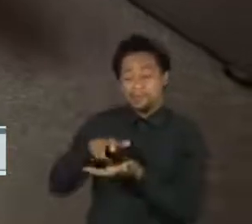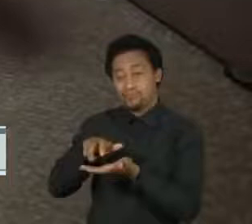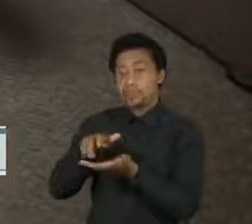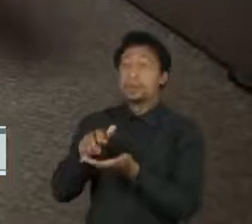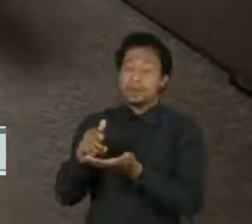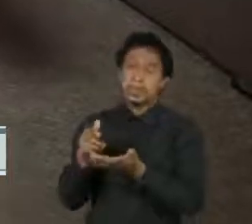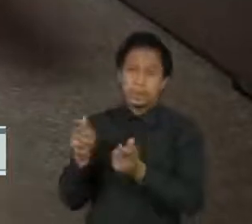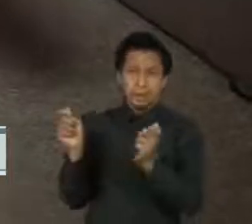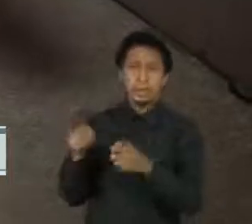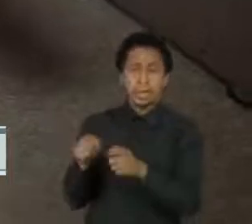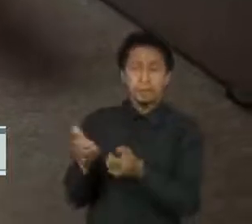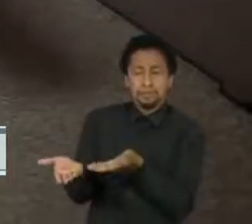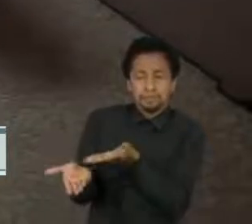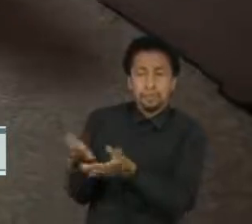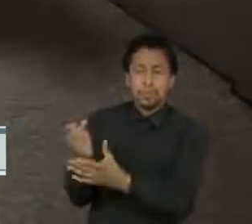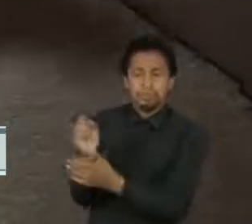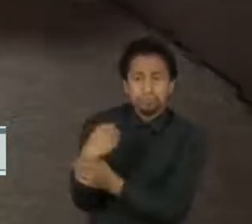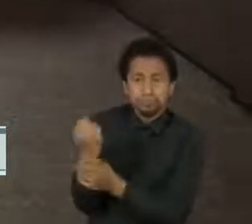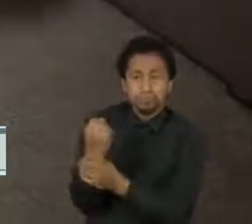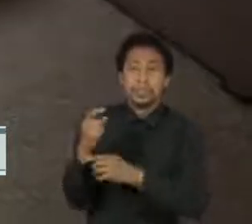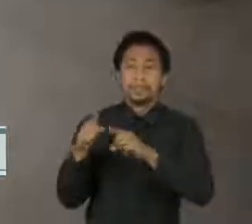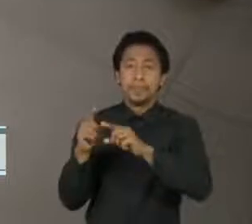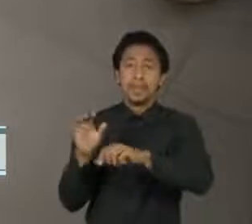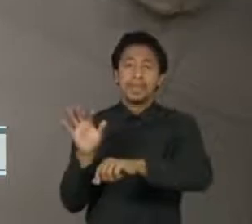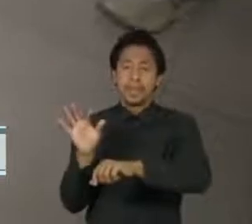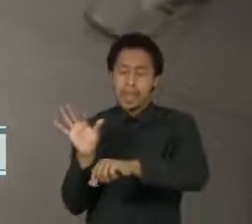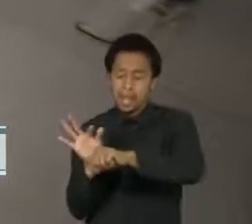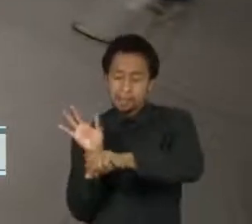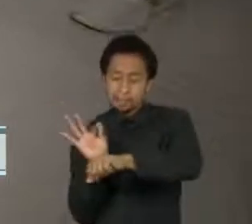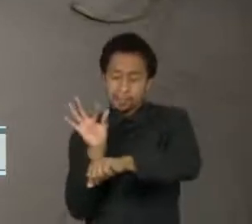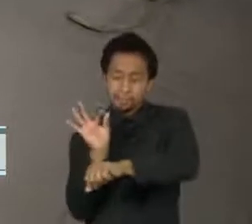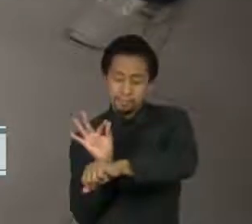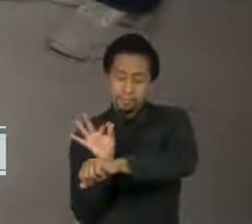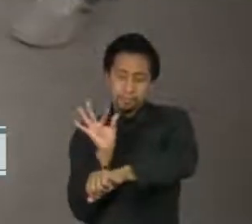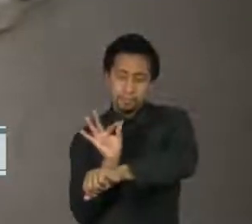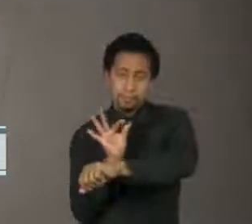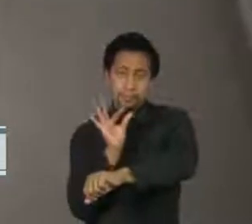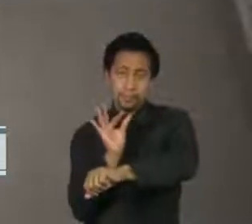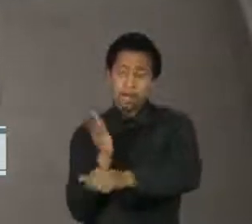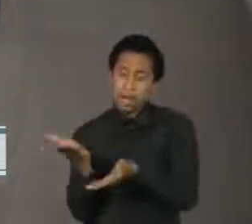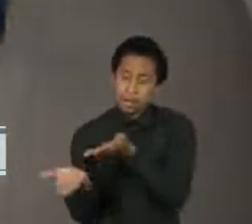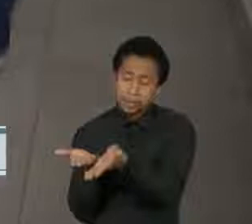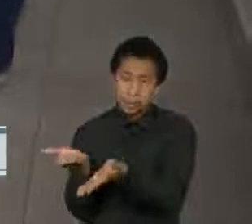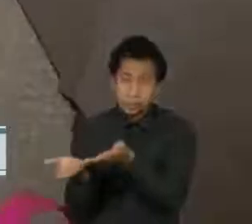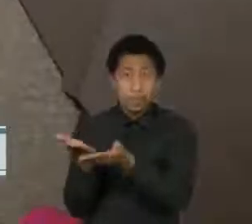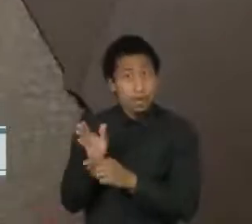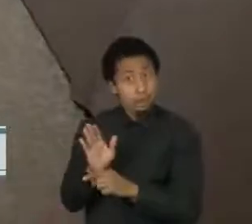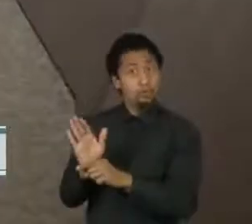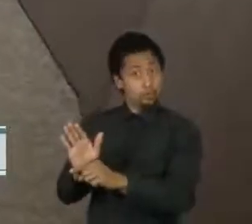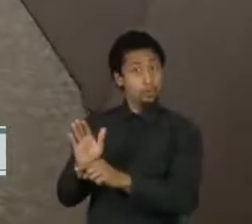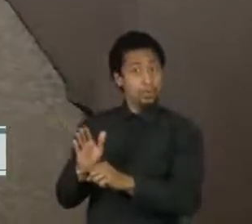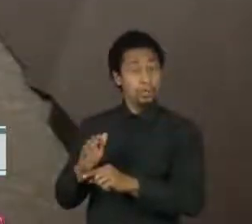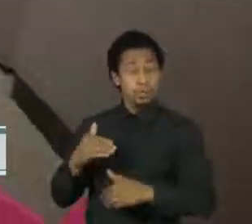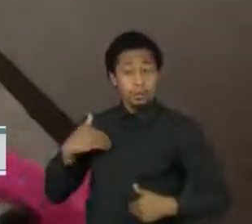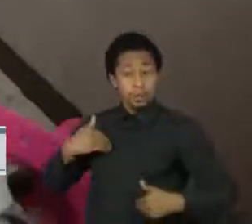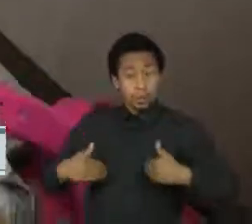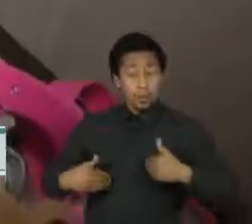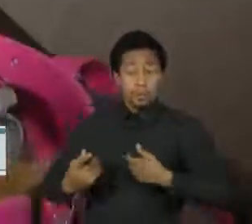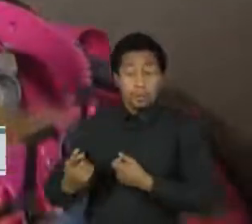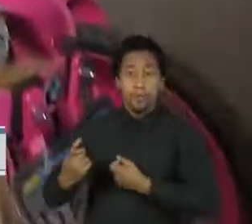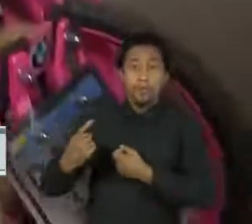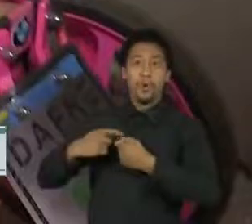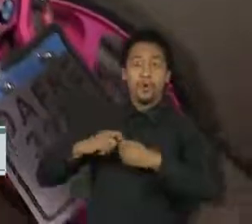fisioterapia, acupuntura e ozonioterapia, que podem, em alguns casos, reverter a paralisia e, em outros,